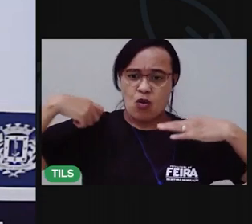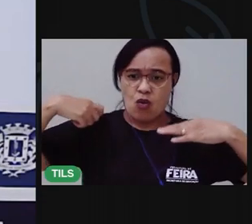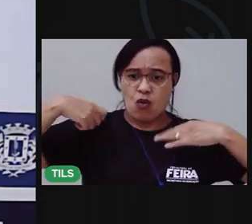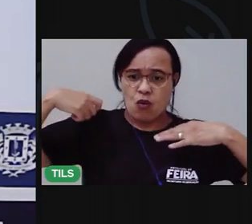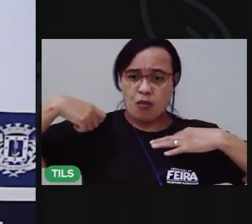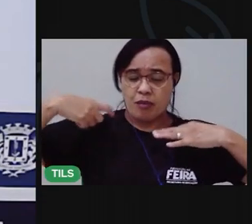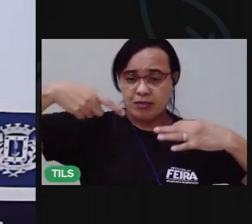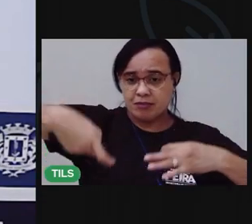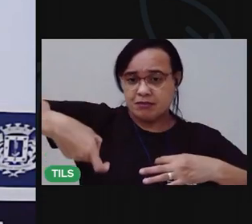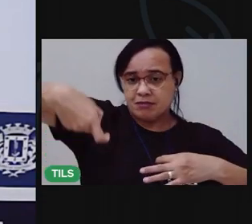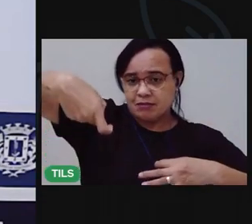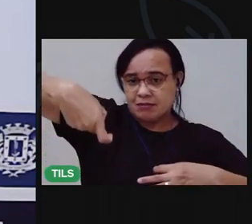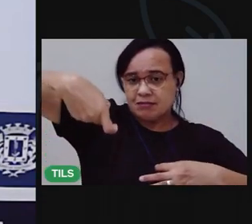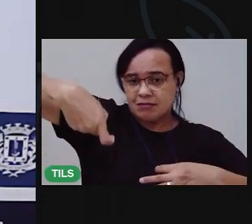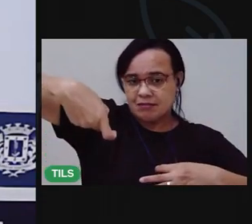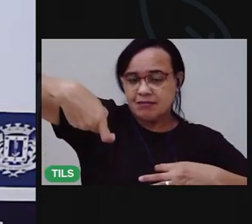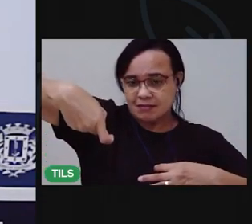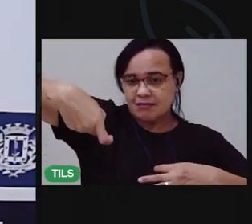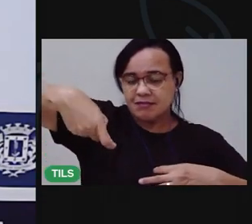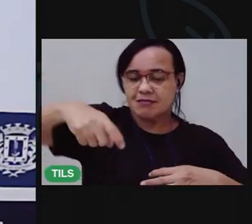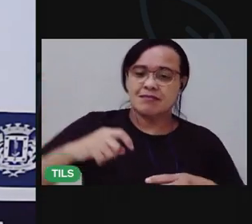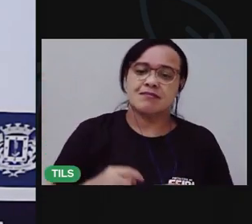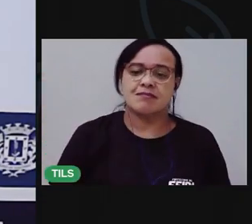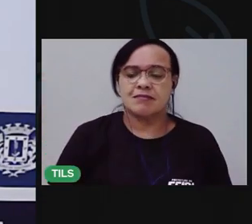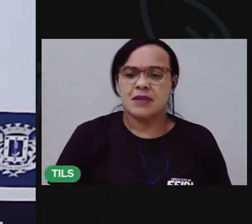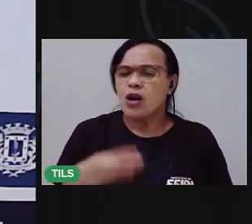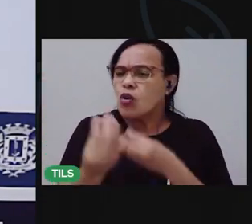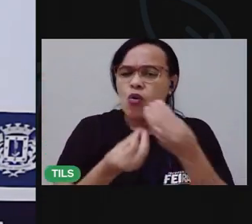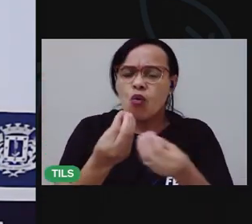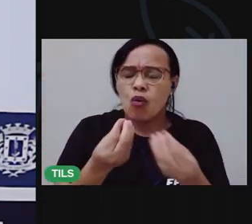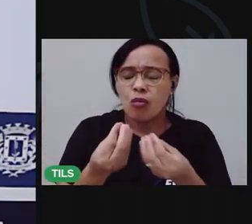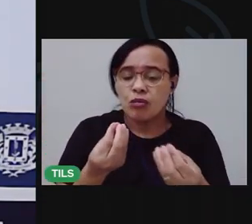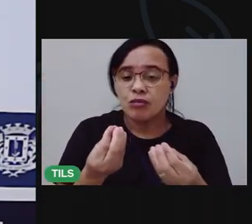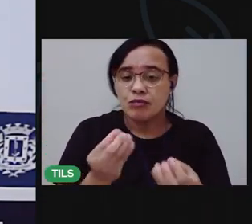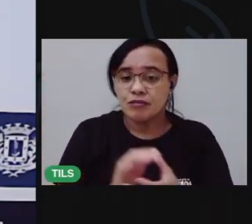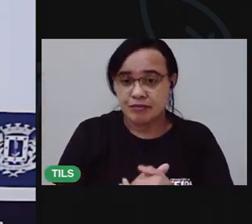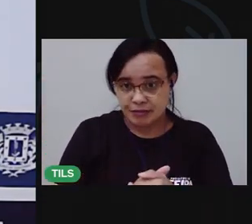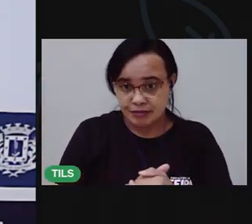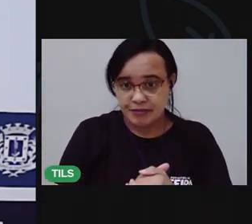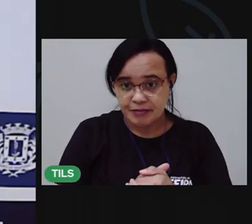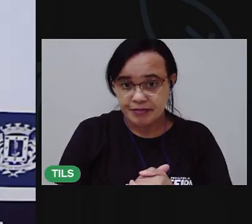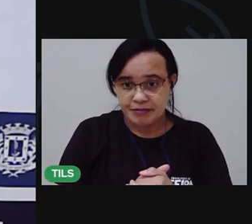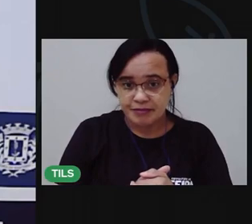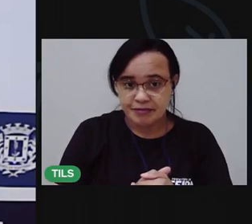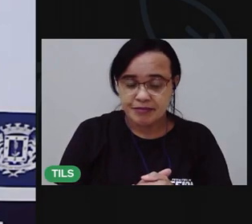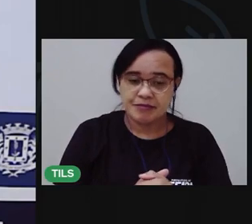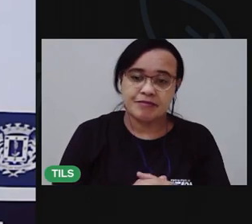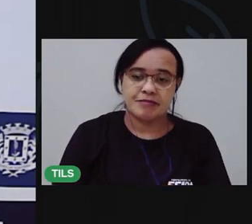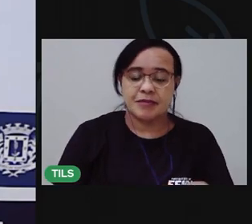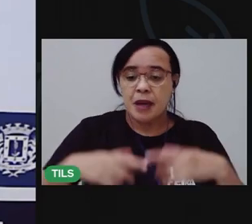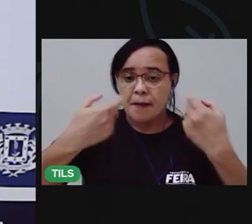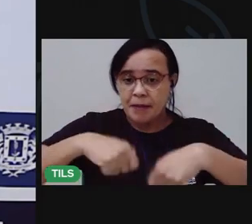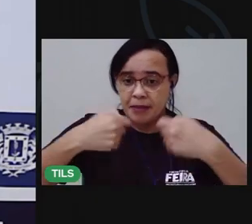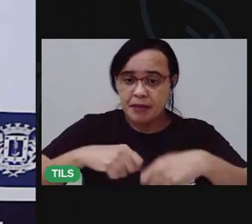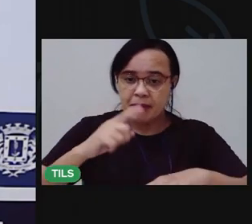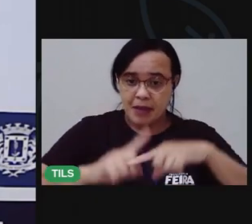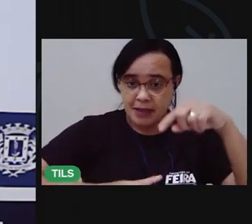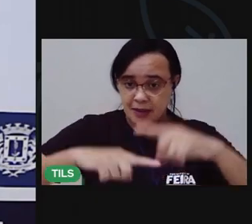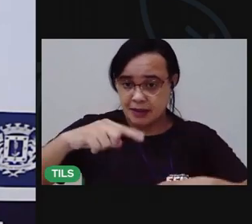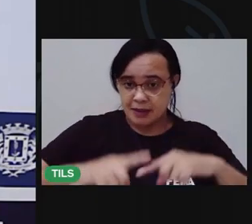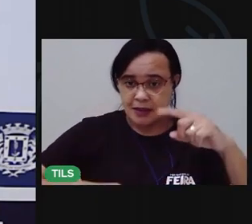Agora, como é que a gente vai fazer essa balança pronta? Para isso, você vai precisar fazer